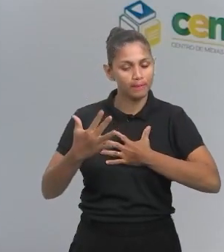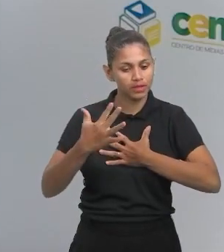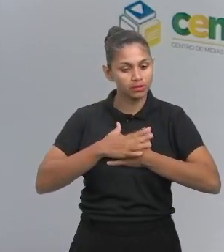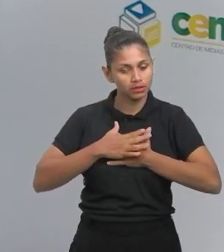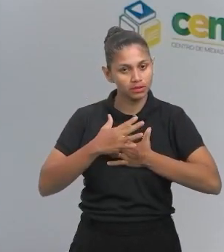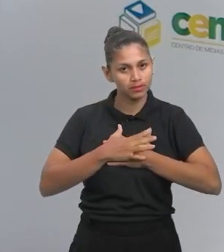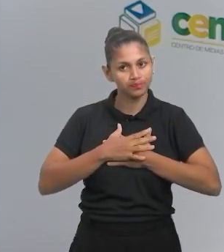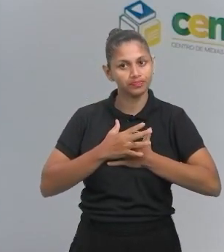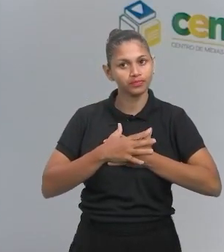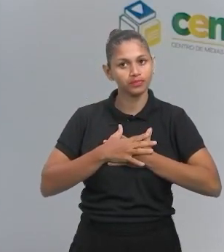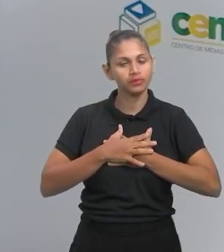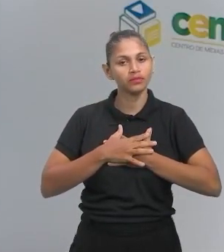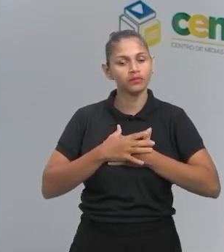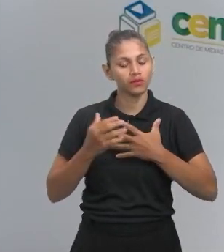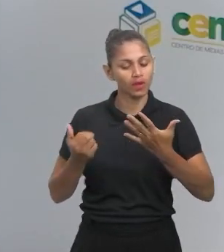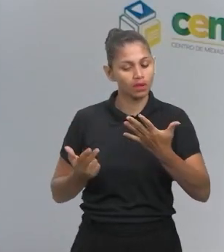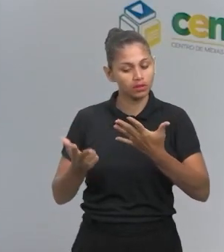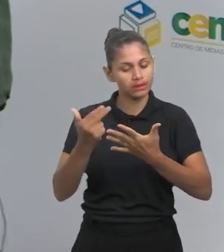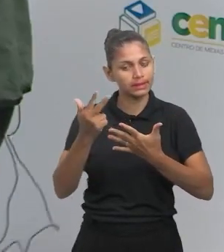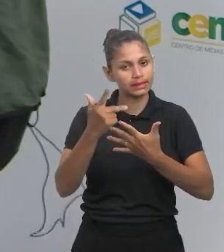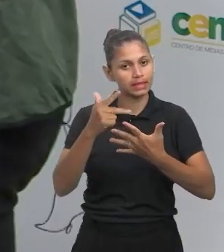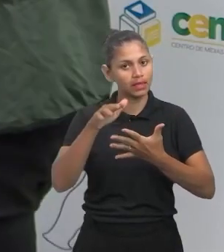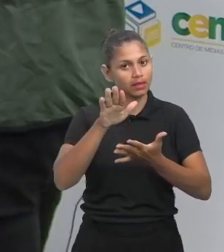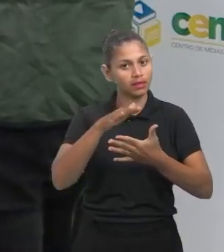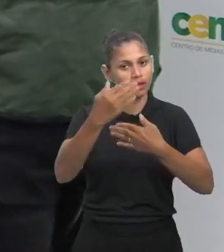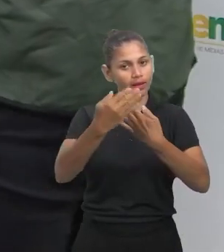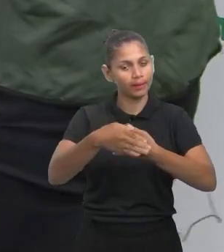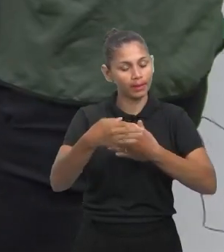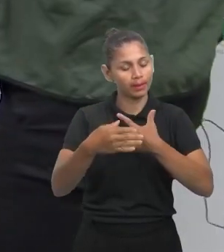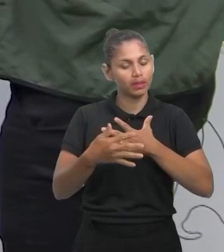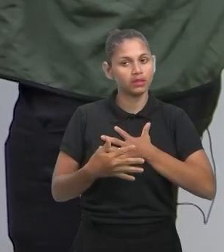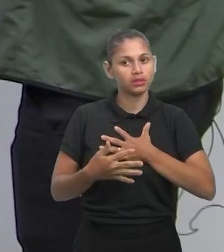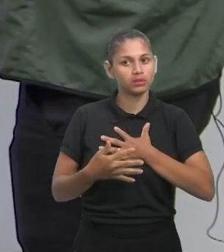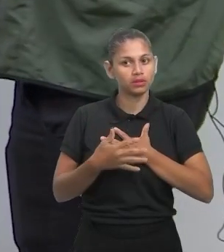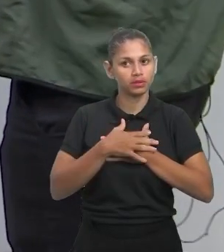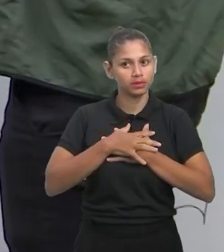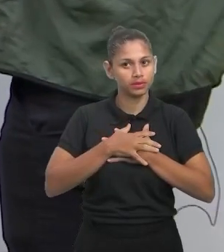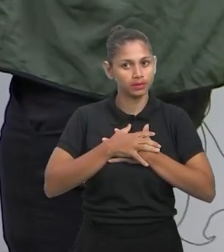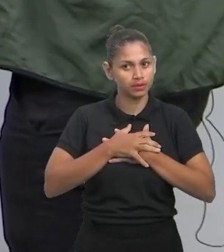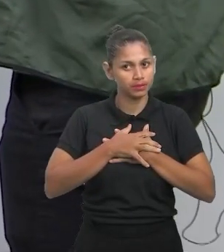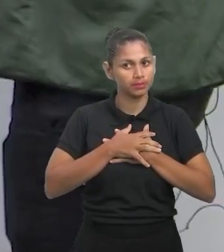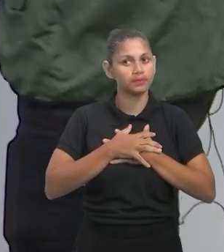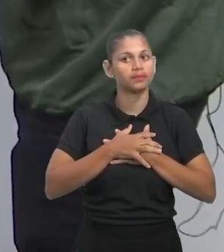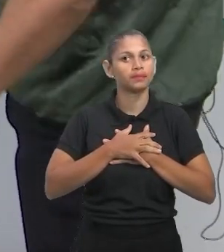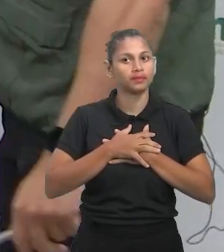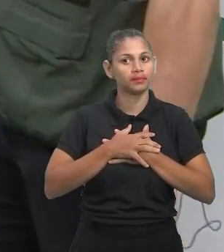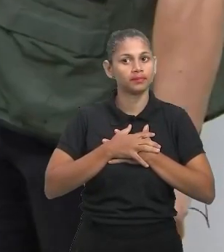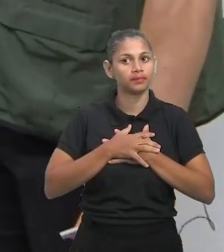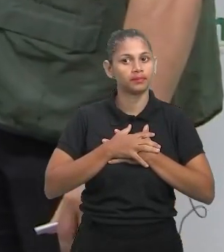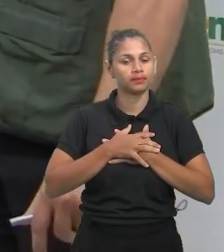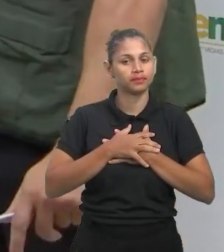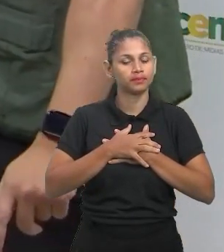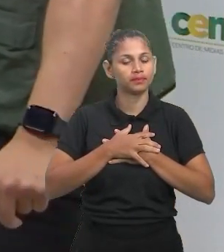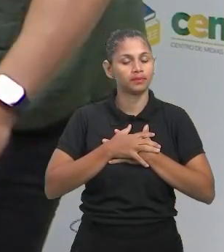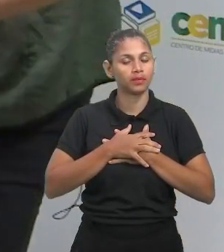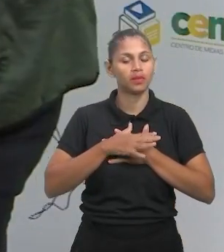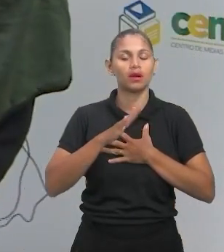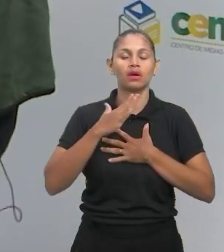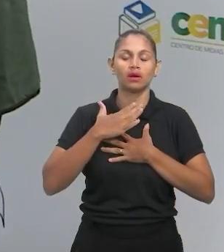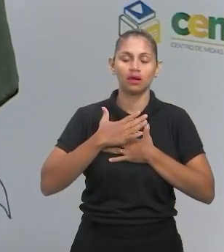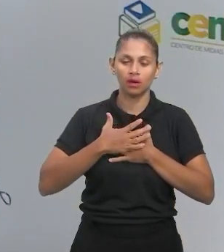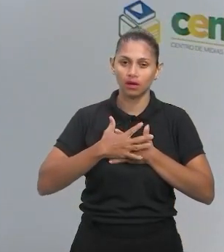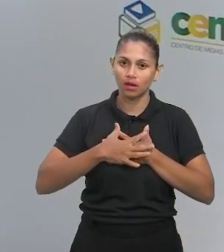prova. Faz a mão do psicólogo. Aqui, você pode fazer na questão também. Coloca a mão de... Pera lá.